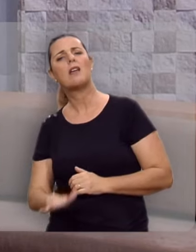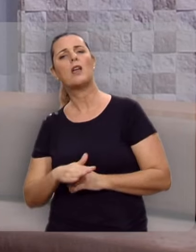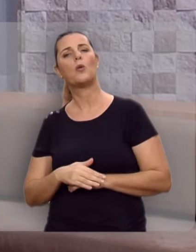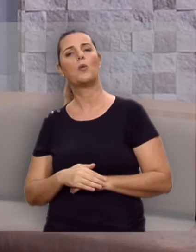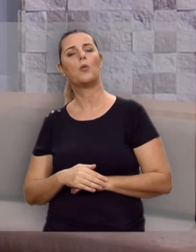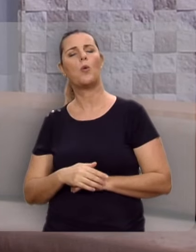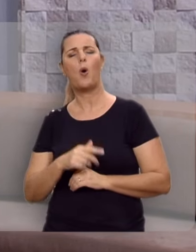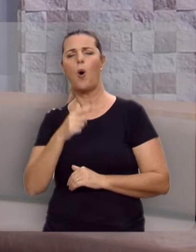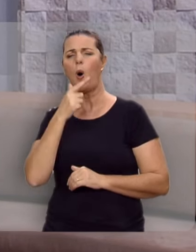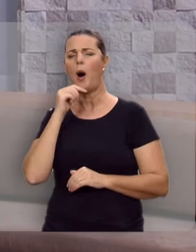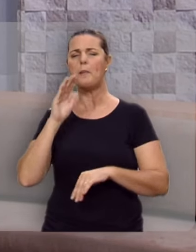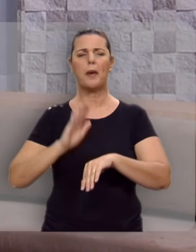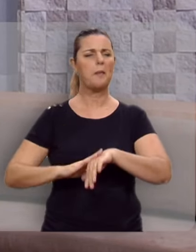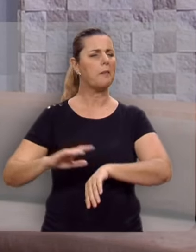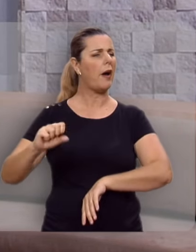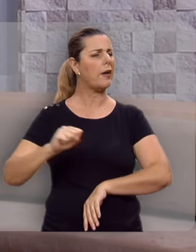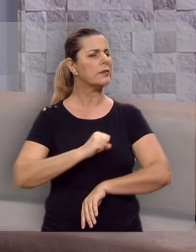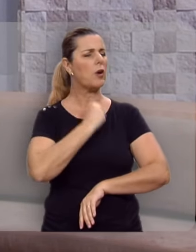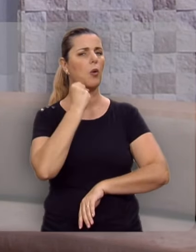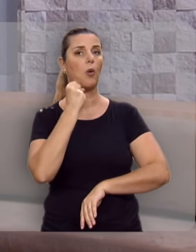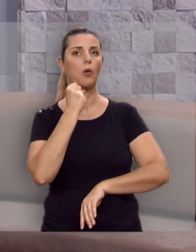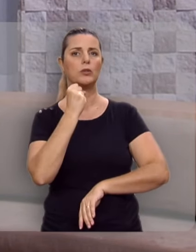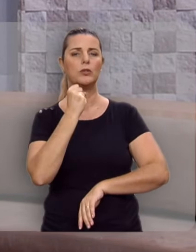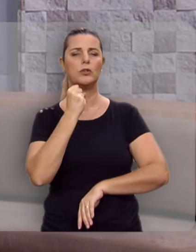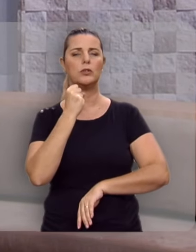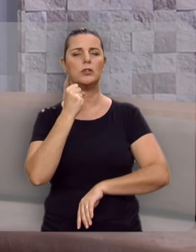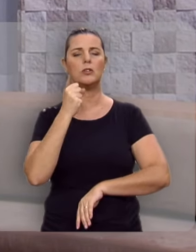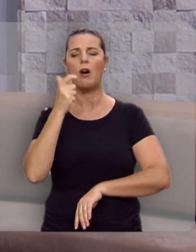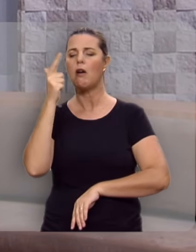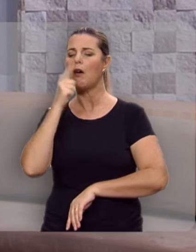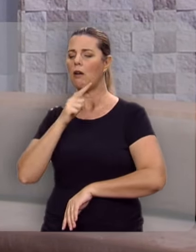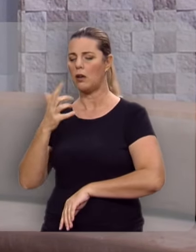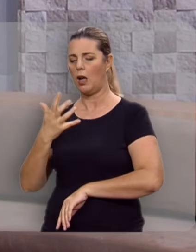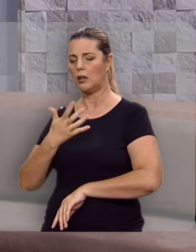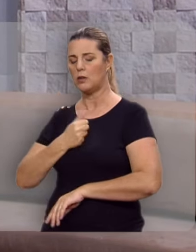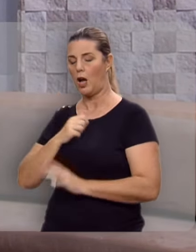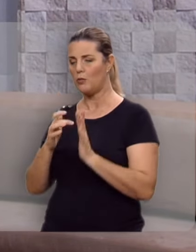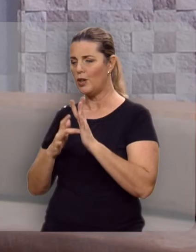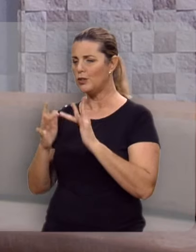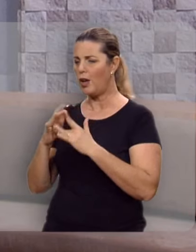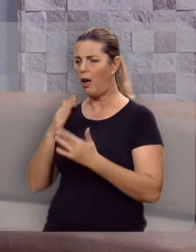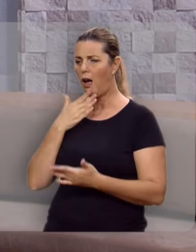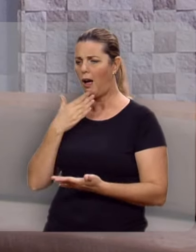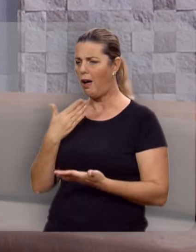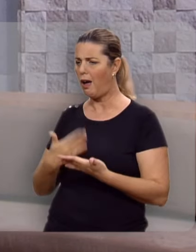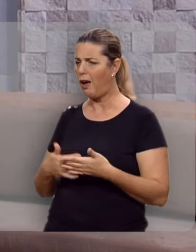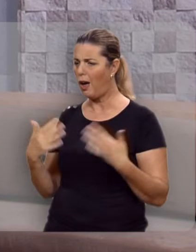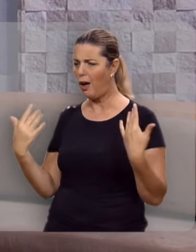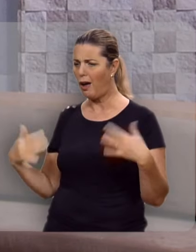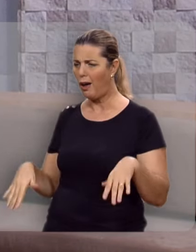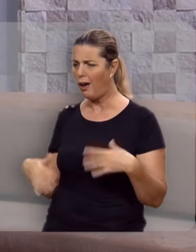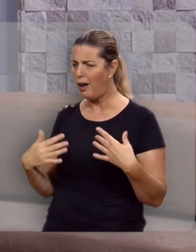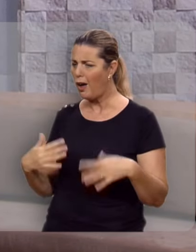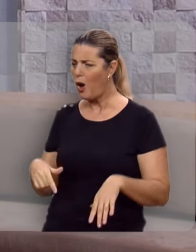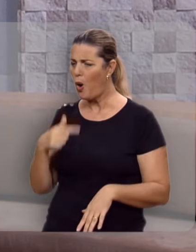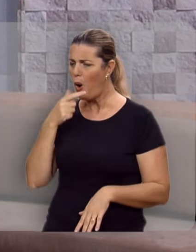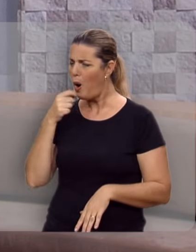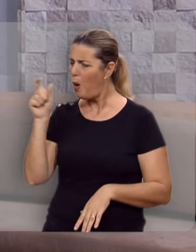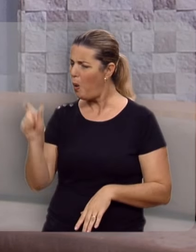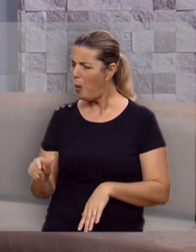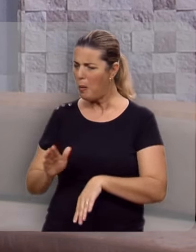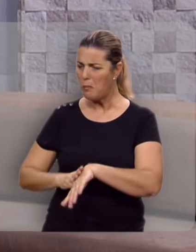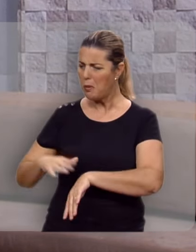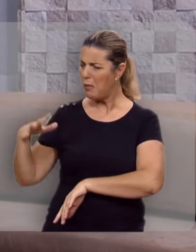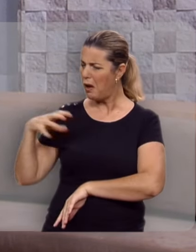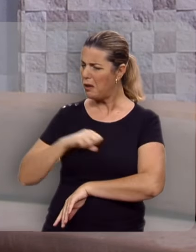Aqueu, o homem mais odiado da cidade, é salvo. E Jesus me impressiona com isso, porque ele vai se hospedar logo na casa do homem